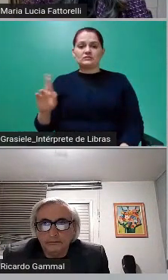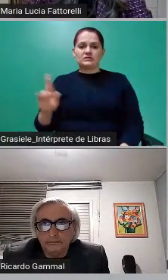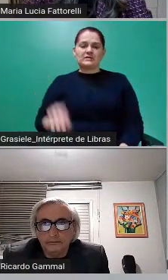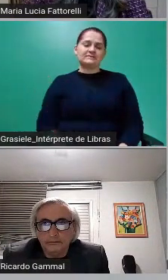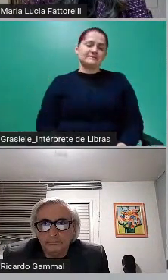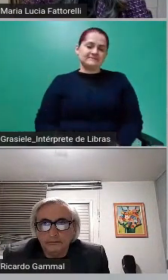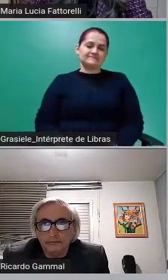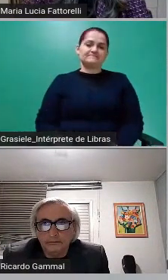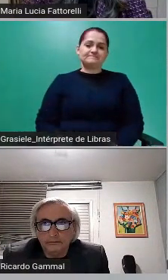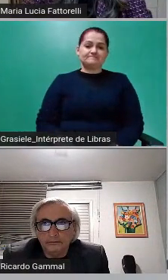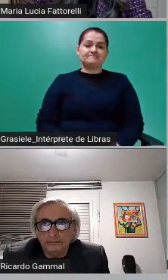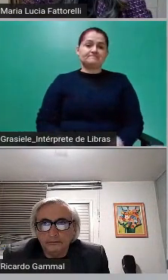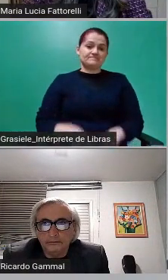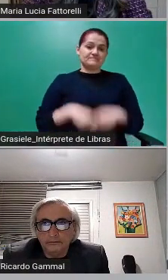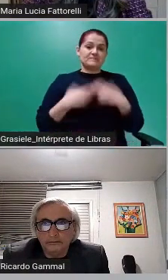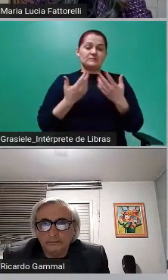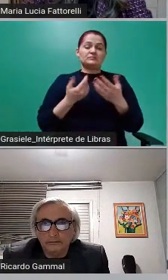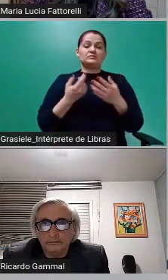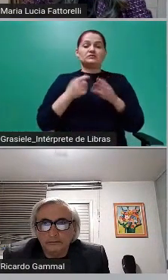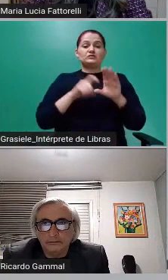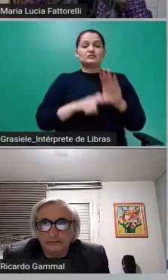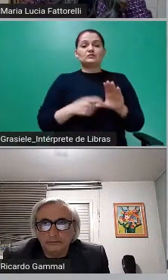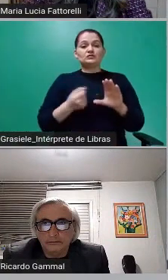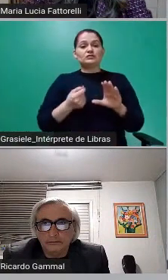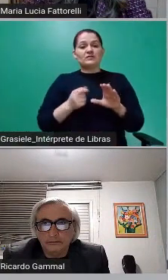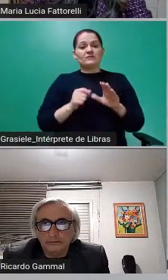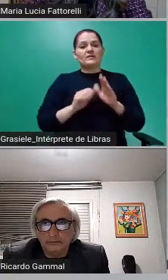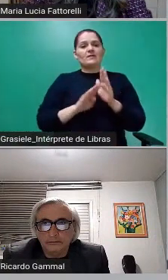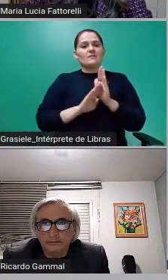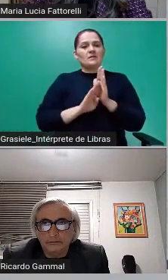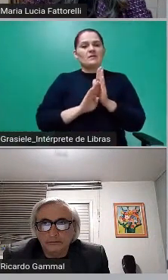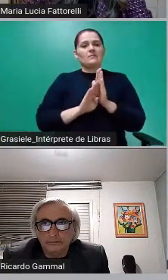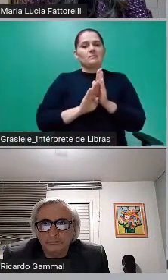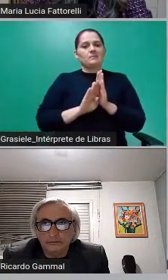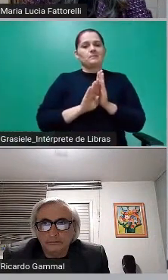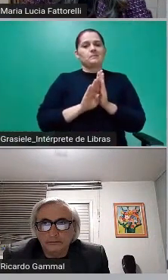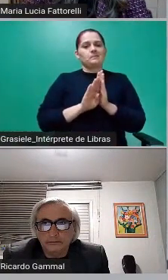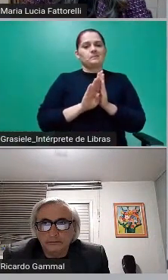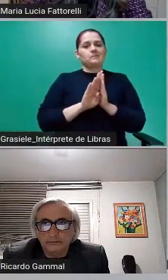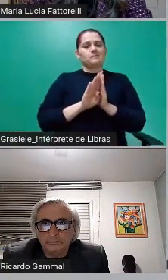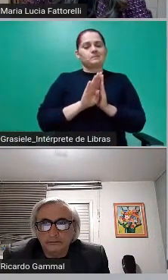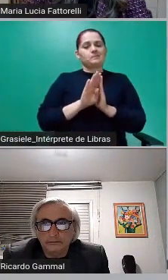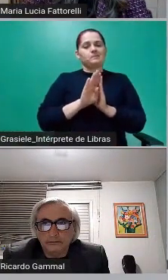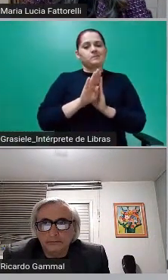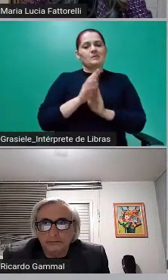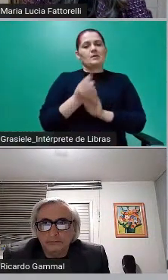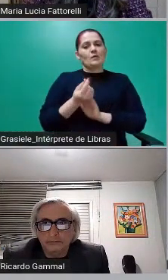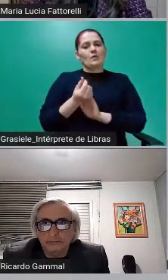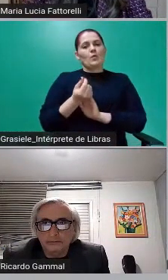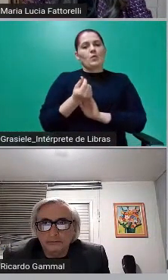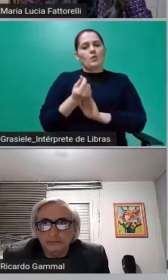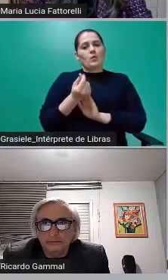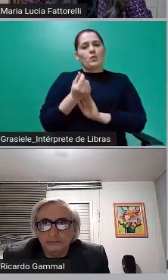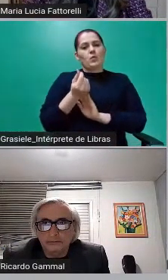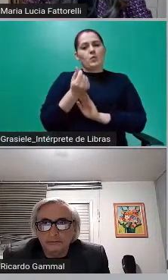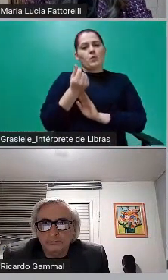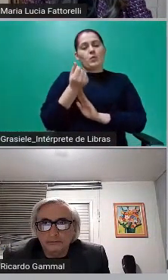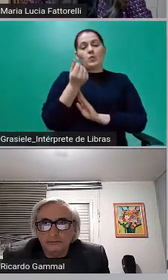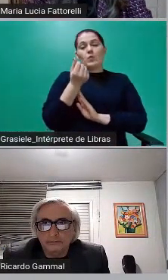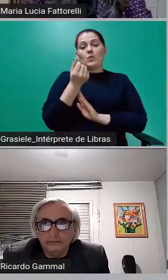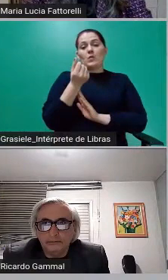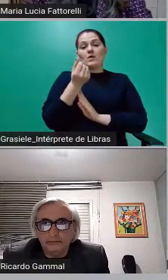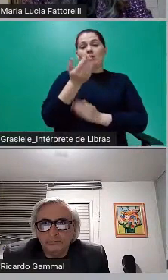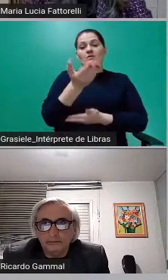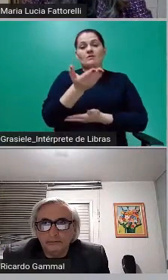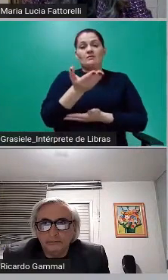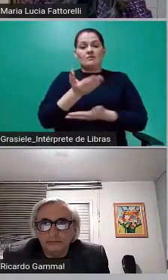crescer nesse absurdo, uma dívida que não teve absolutamente nenhuma contrapartida para o